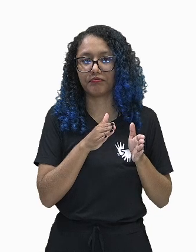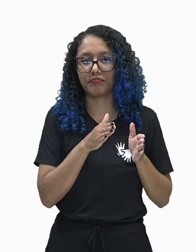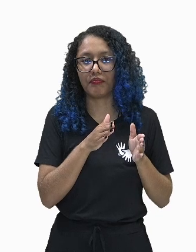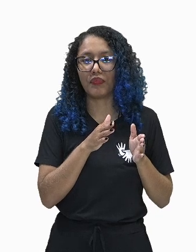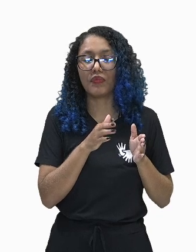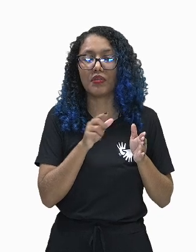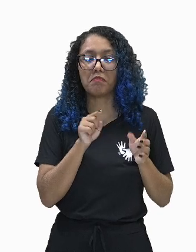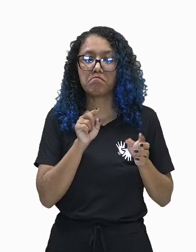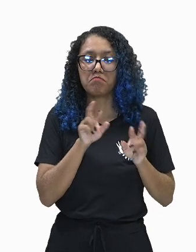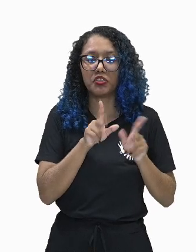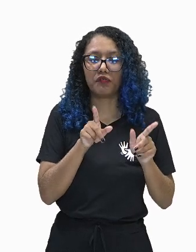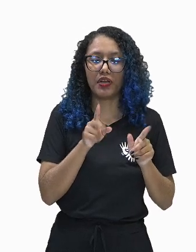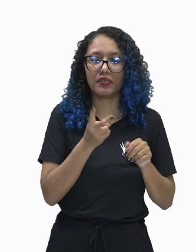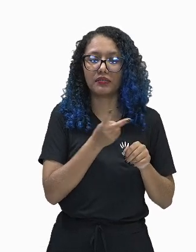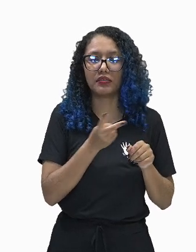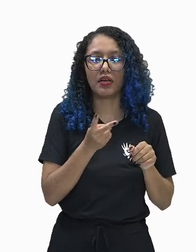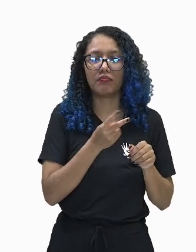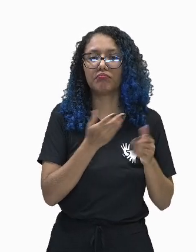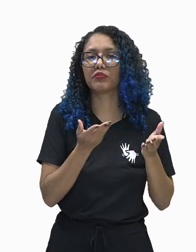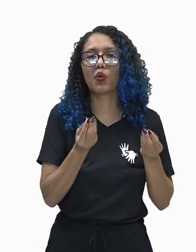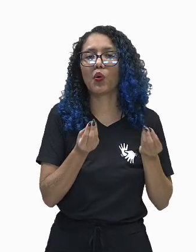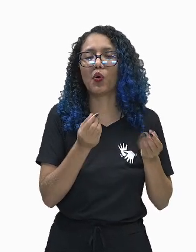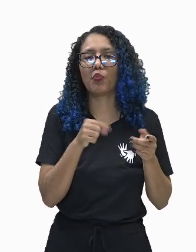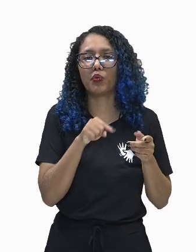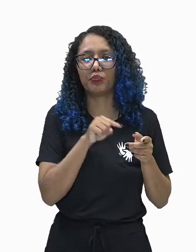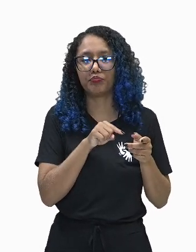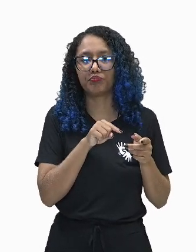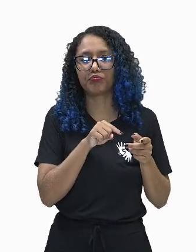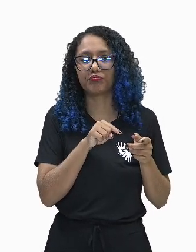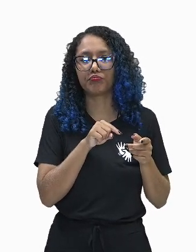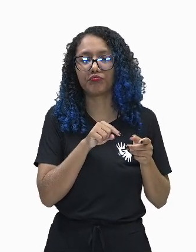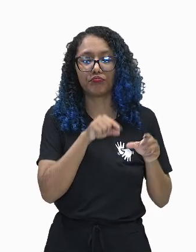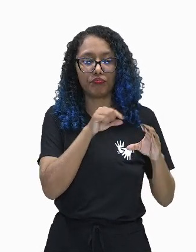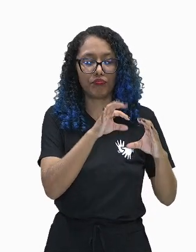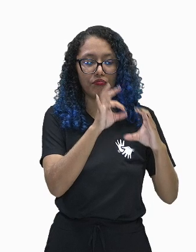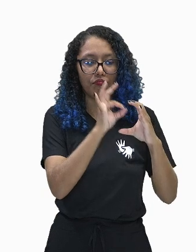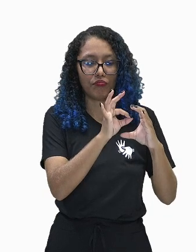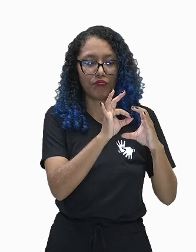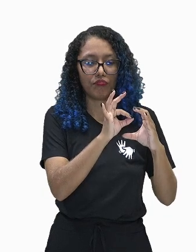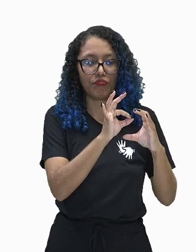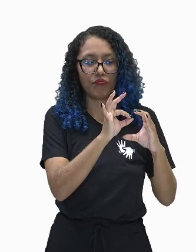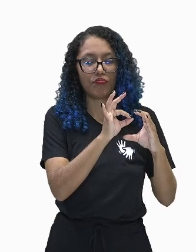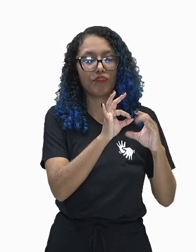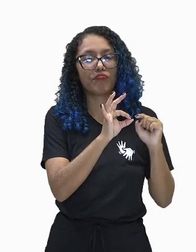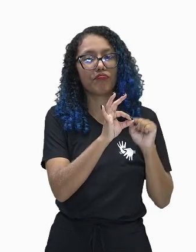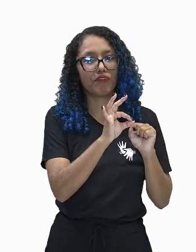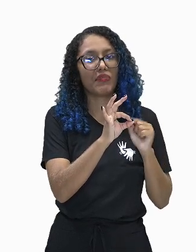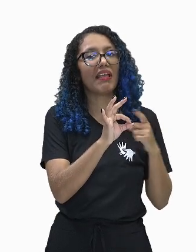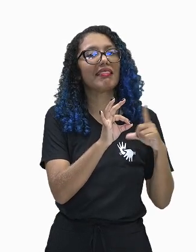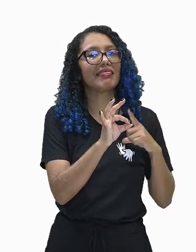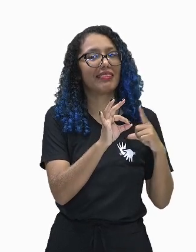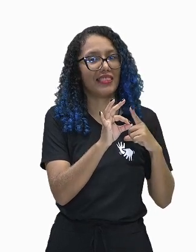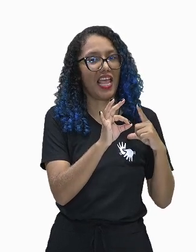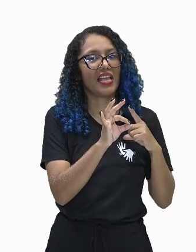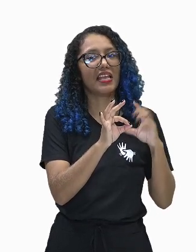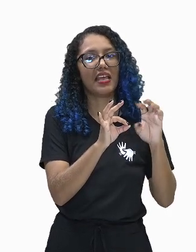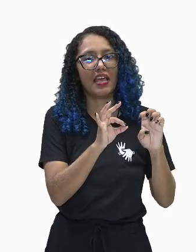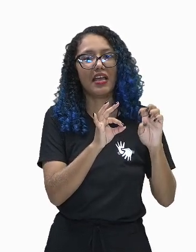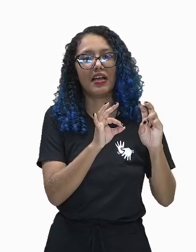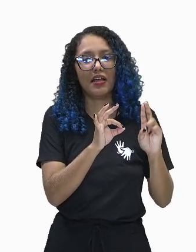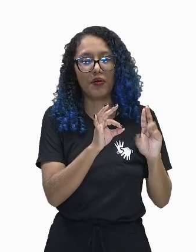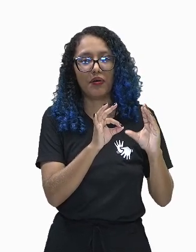procarionte de eucarionte é a presença da membrana nuclear, que estará presente nas células eucariontes.